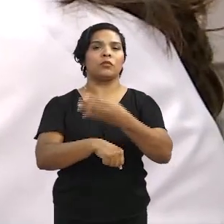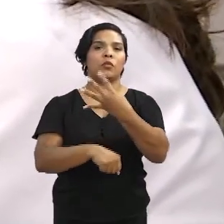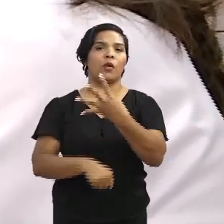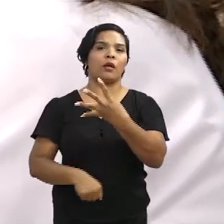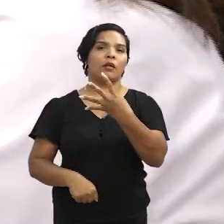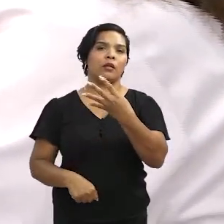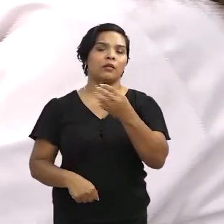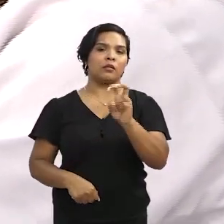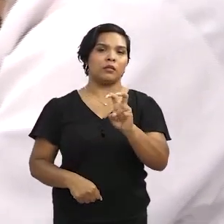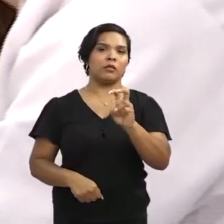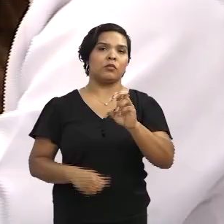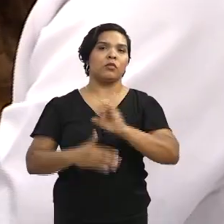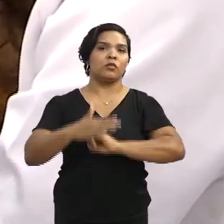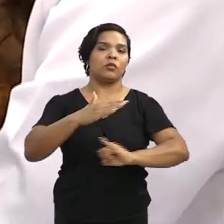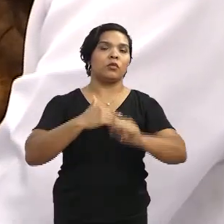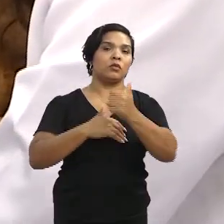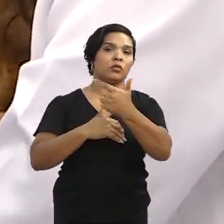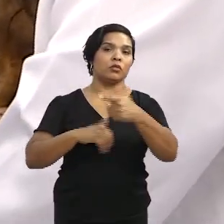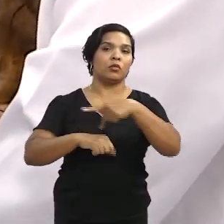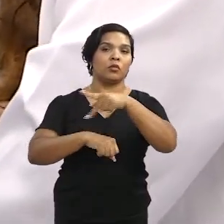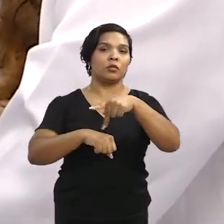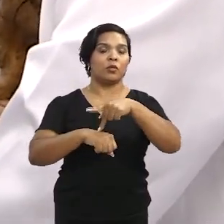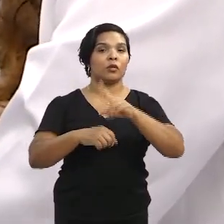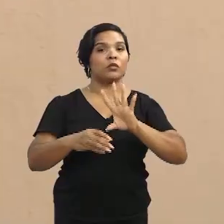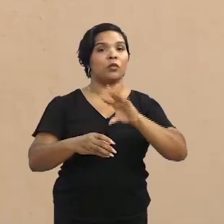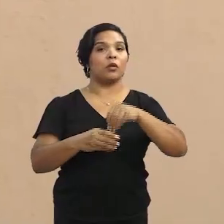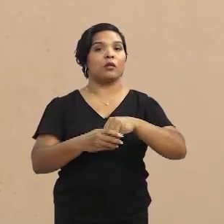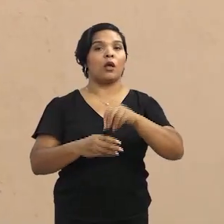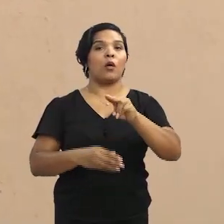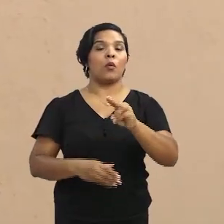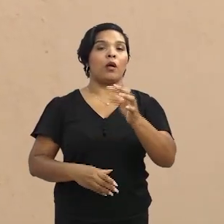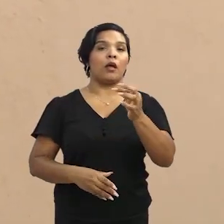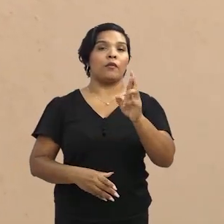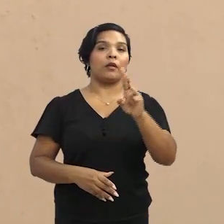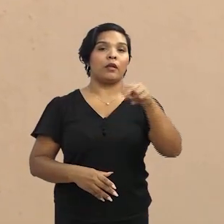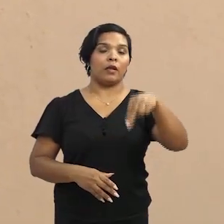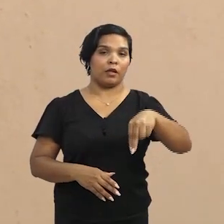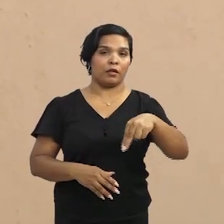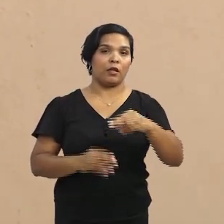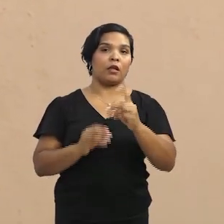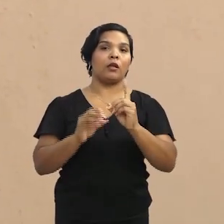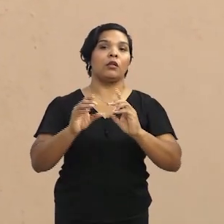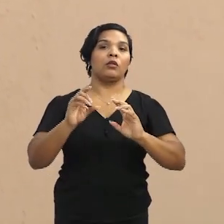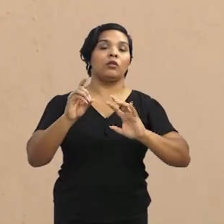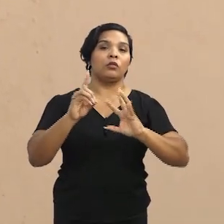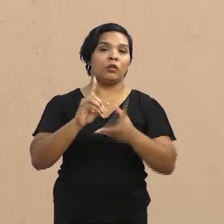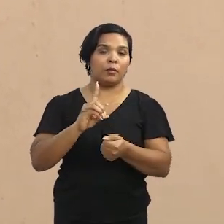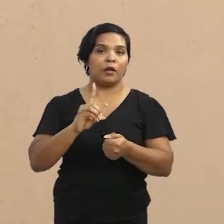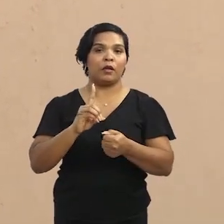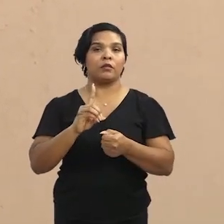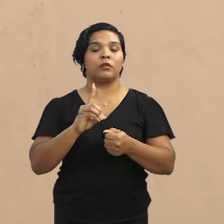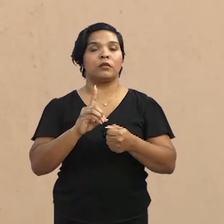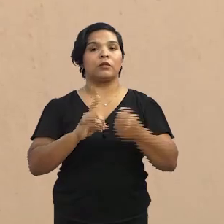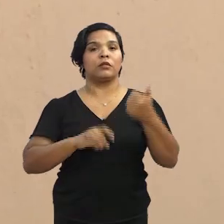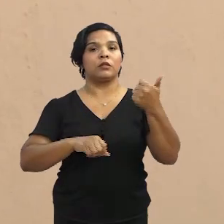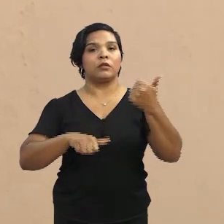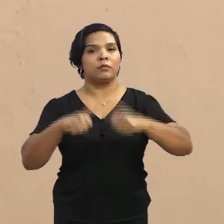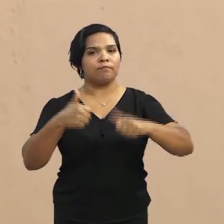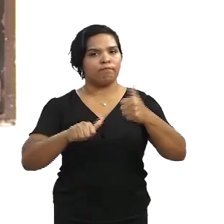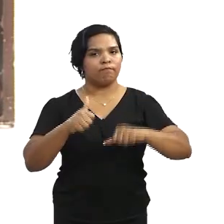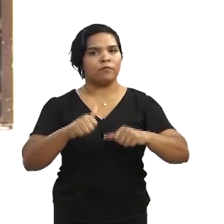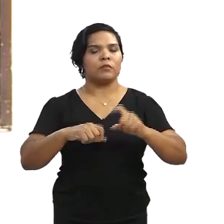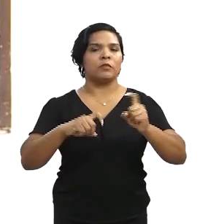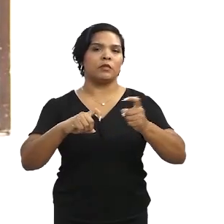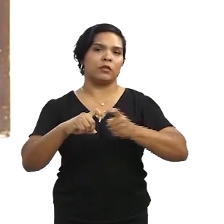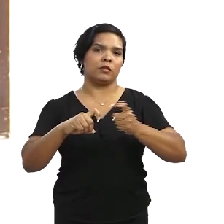45 instituições de 12 países, incluindo a UFRN, por meio do Departamento de Análises Clínicas